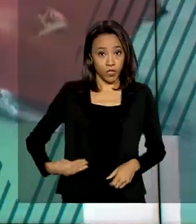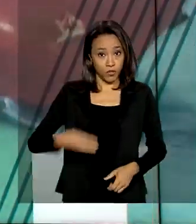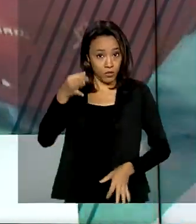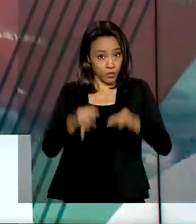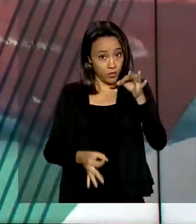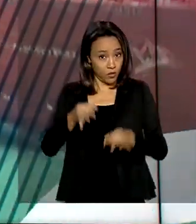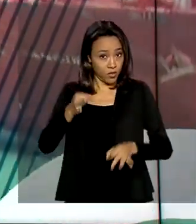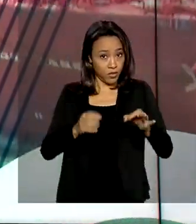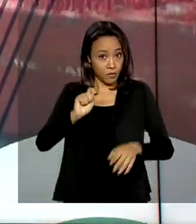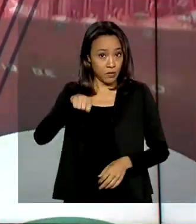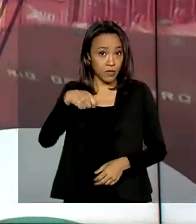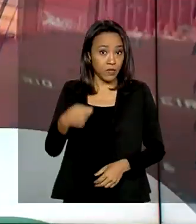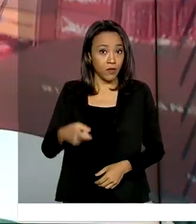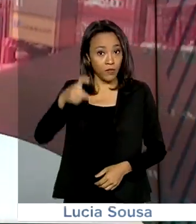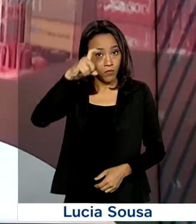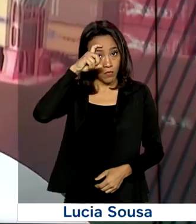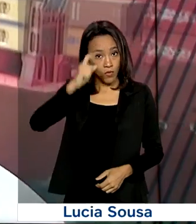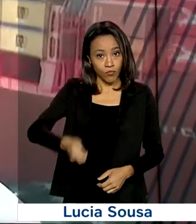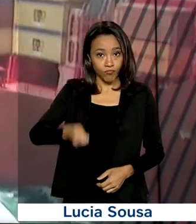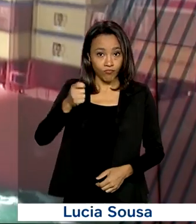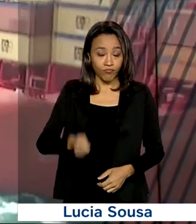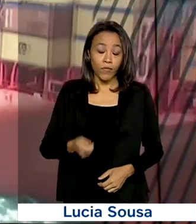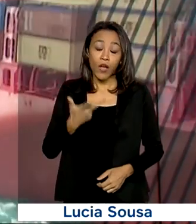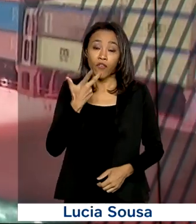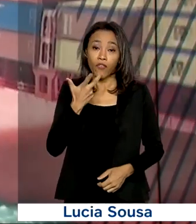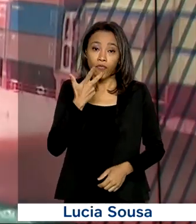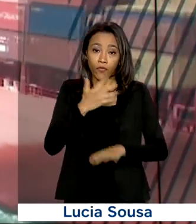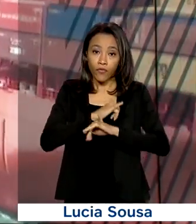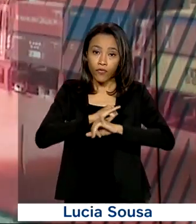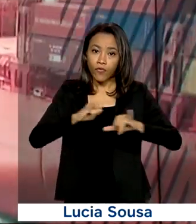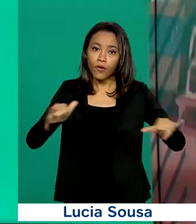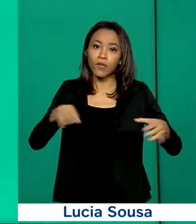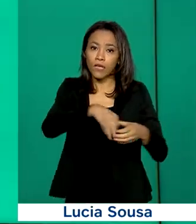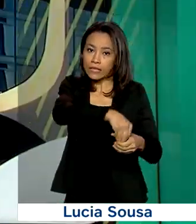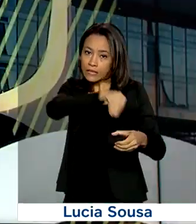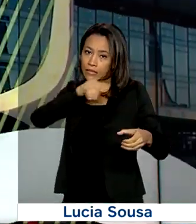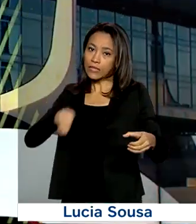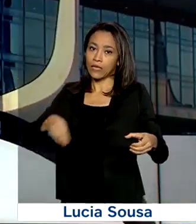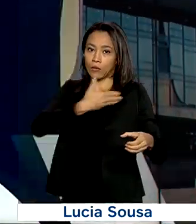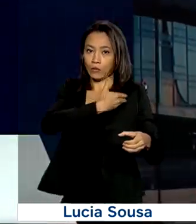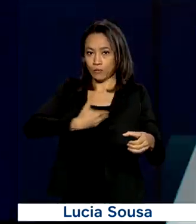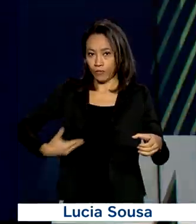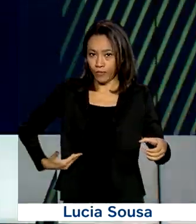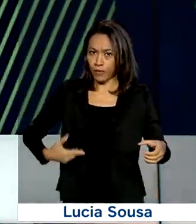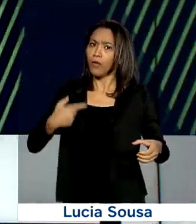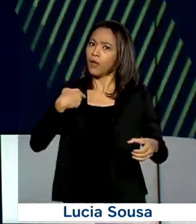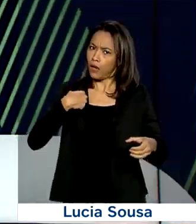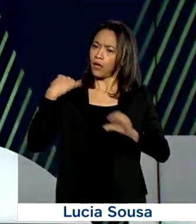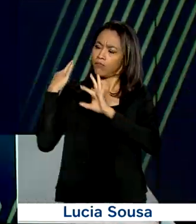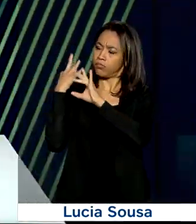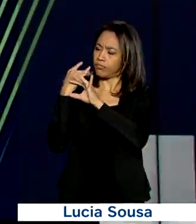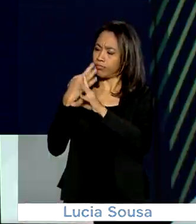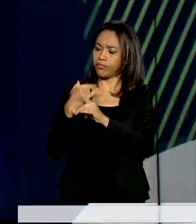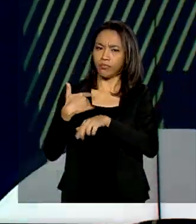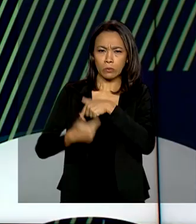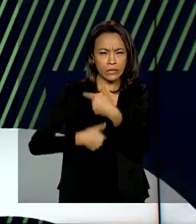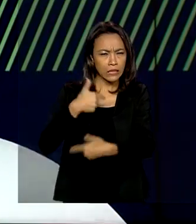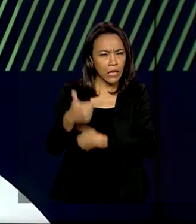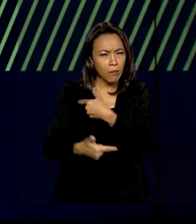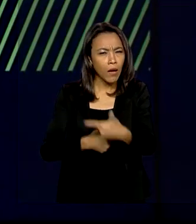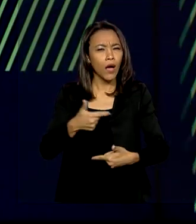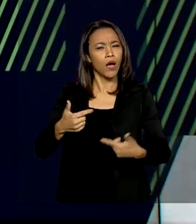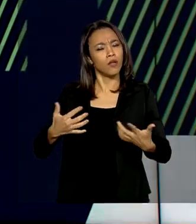Sérgio Moro, informou que está se desligando do governo. Sérgio Moro fez um balanço da sua atuação à frente da pasta,